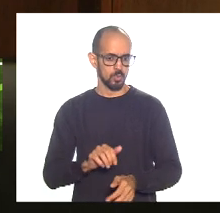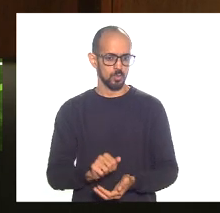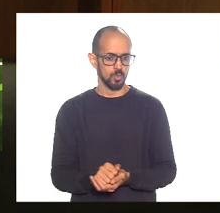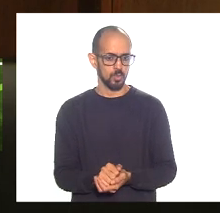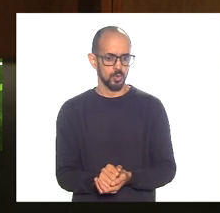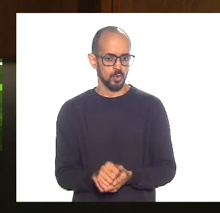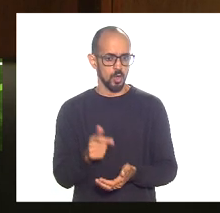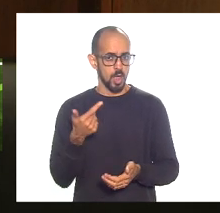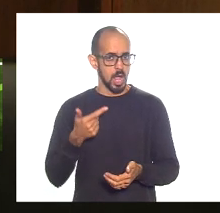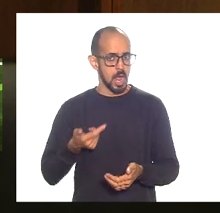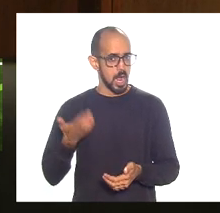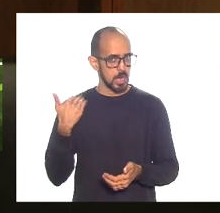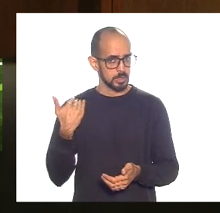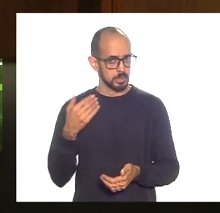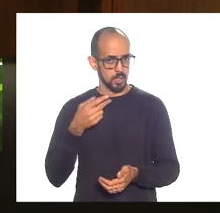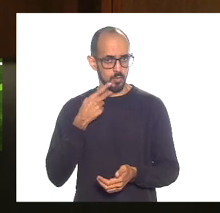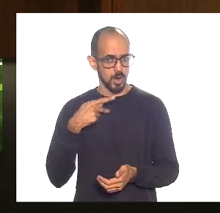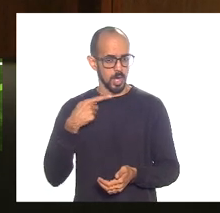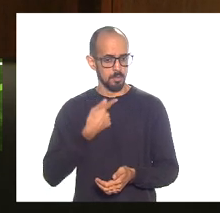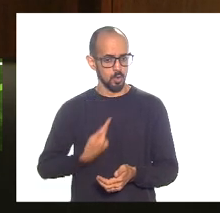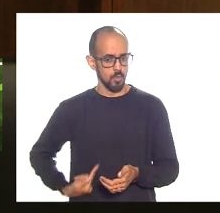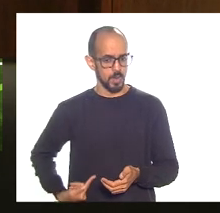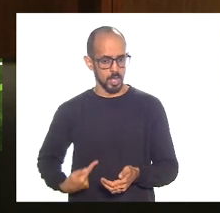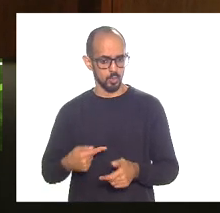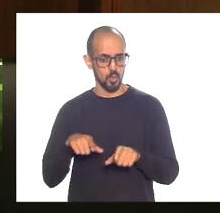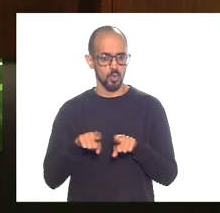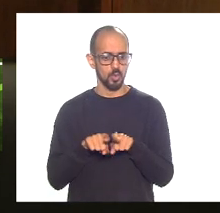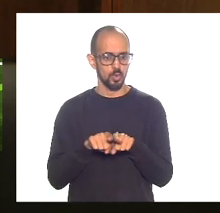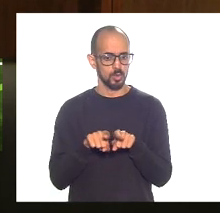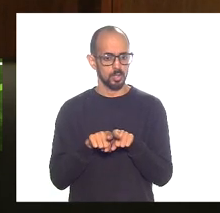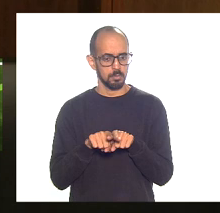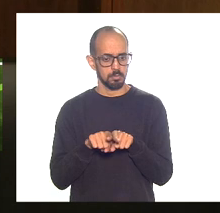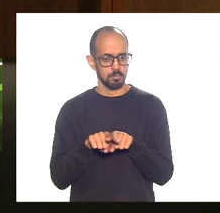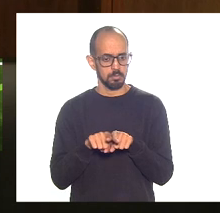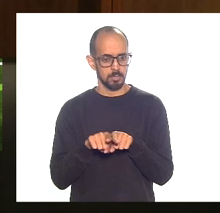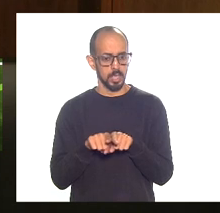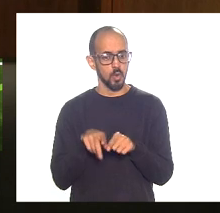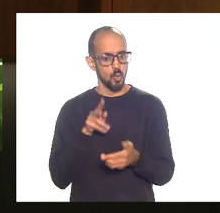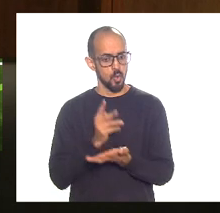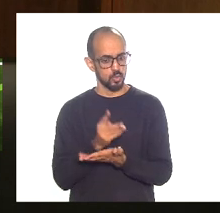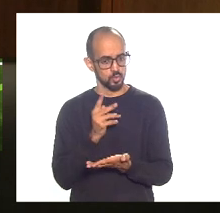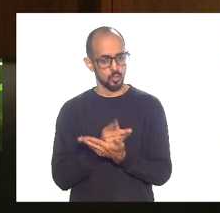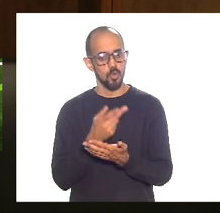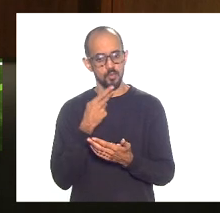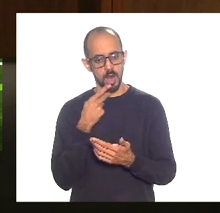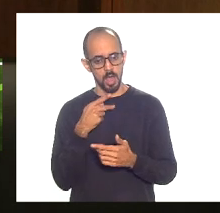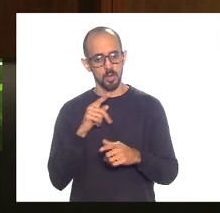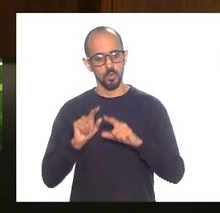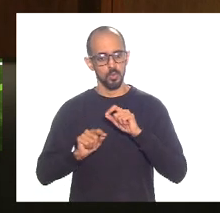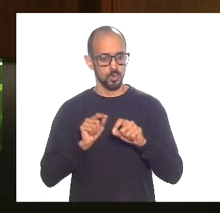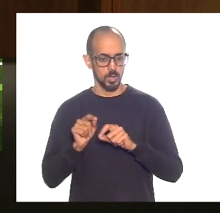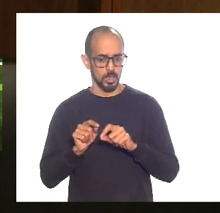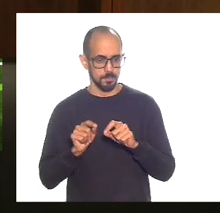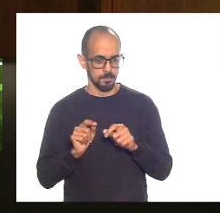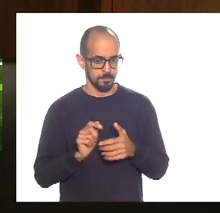E da outra vez eu disse ao governador e defendo que como esse